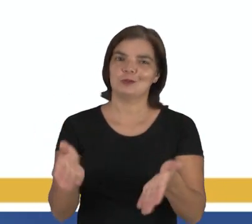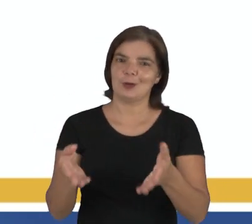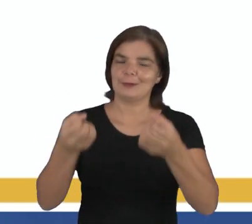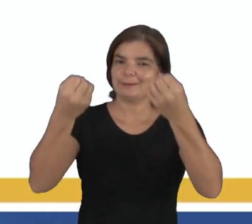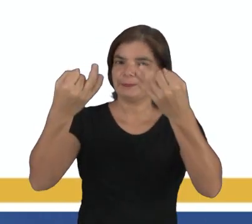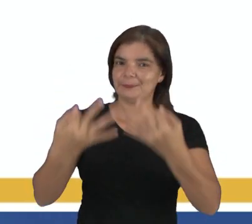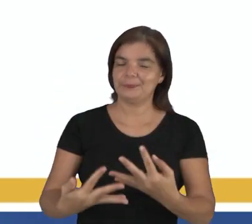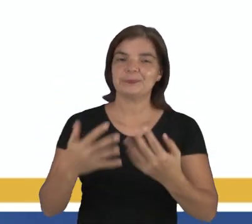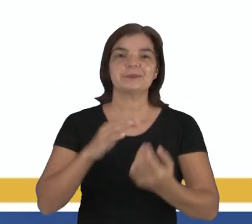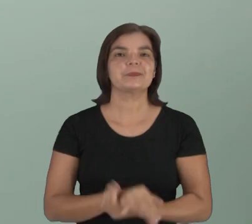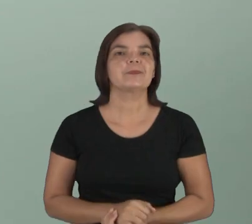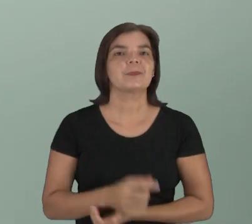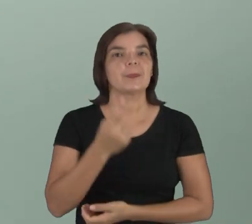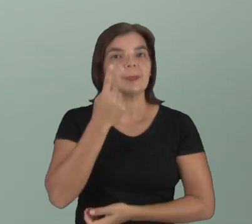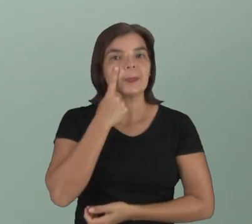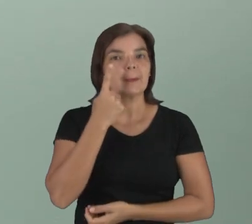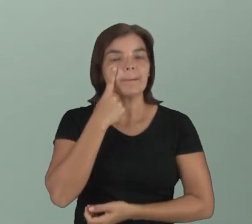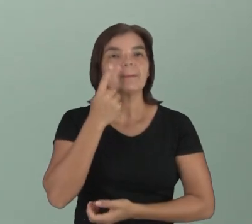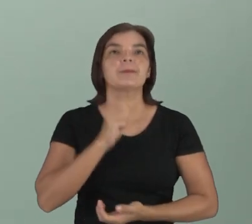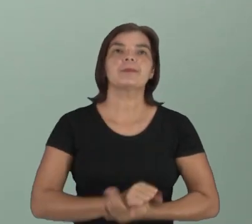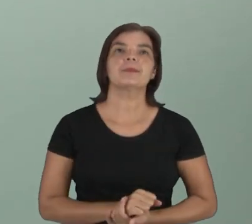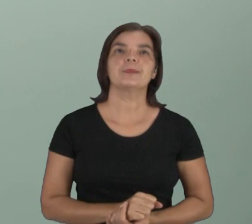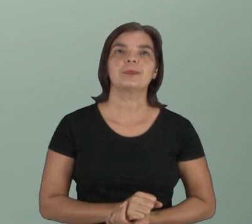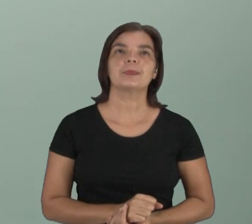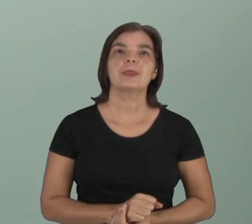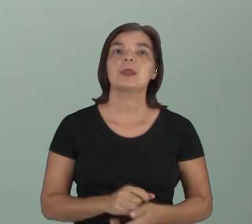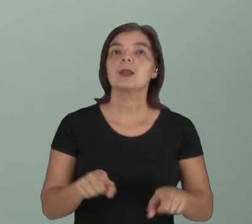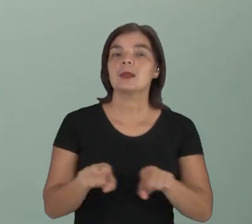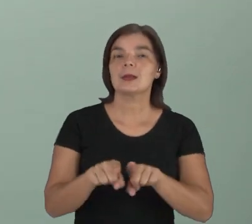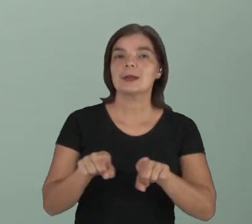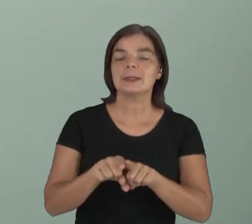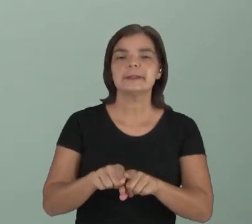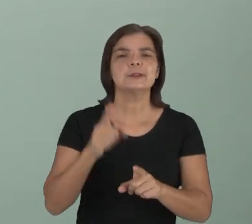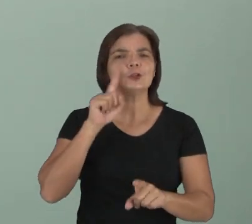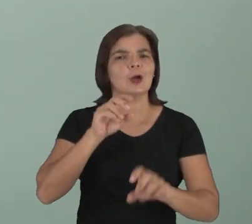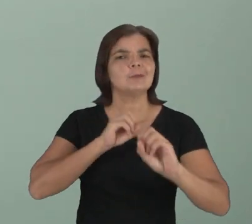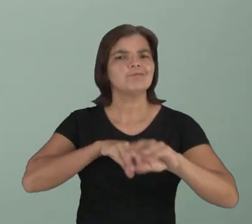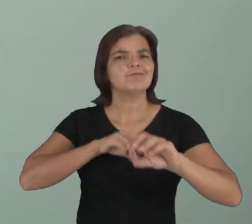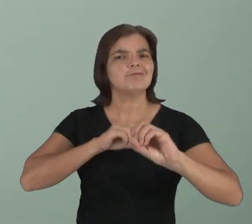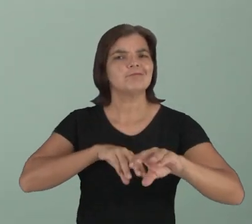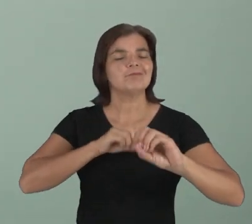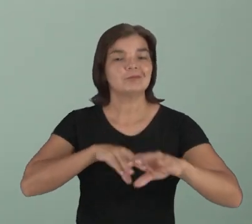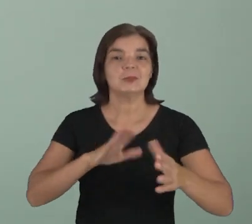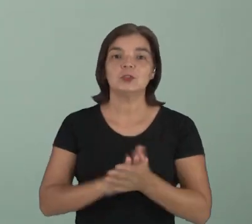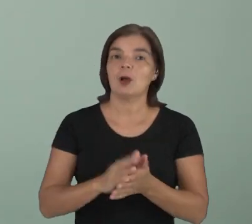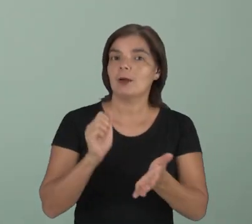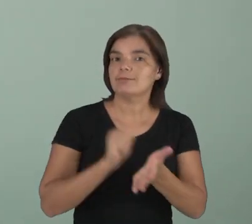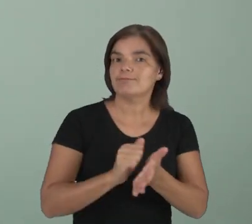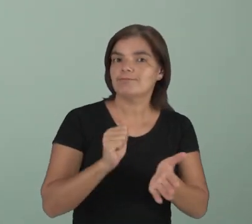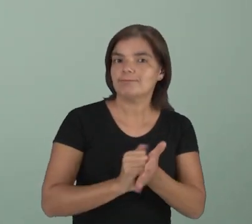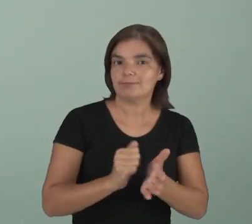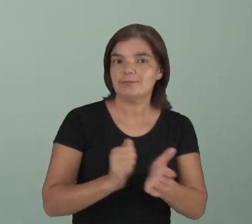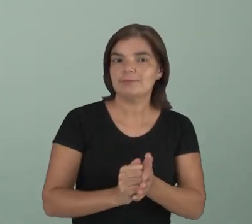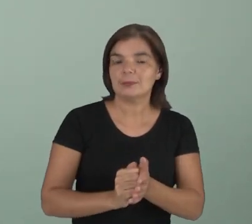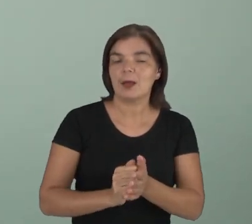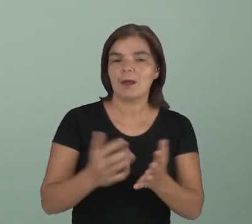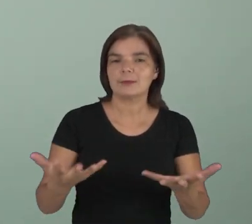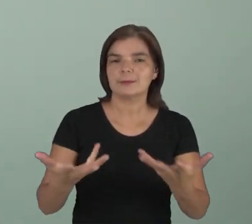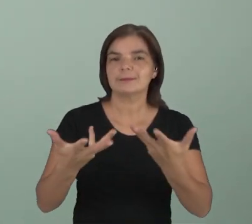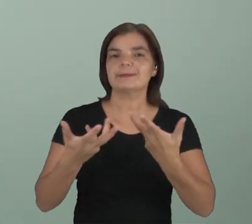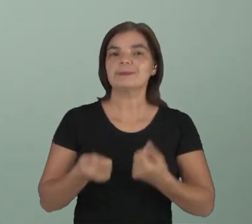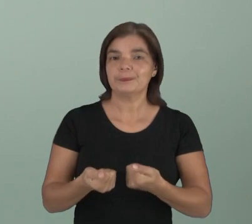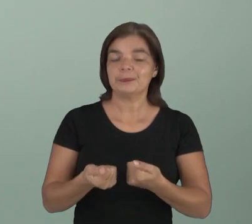expressas. Observem, crianças, na aula anterior, nós trabalhamos este descritor. Ou seja, esta